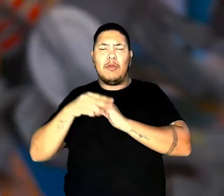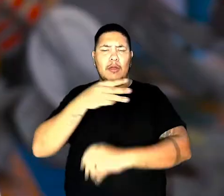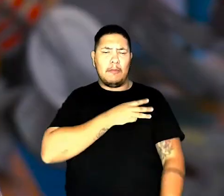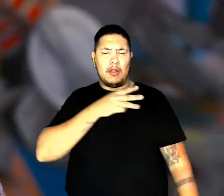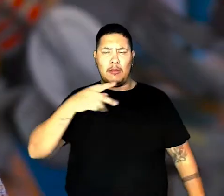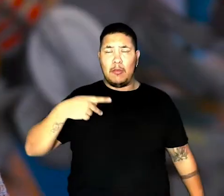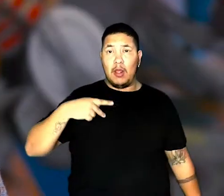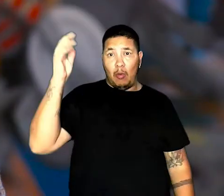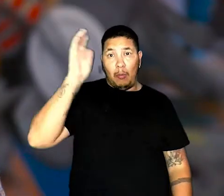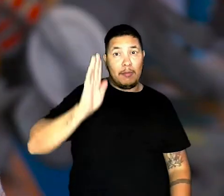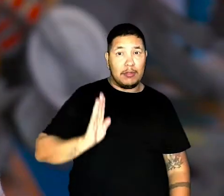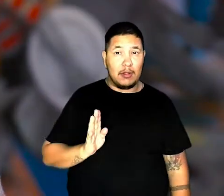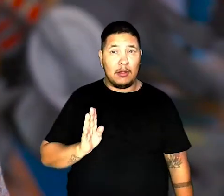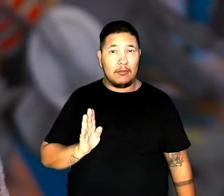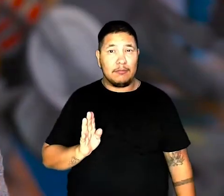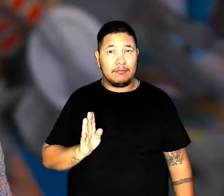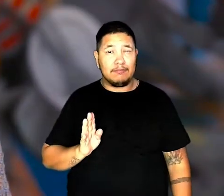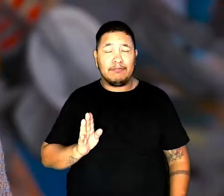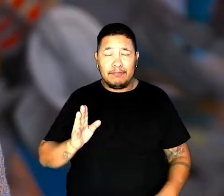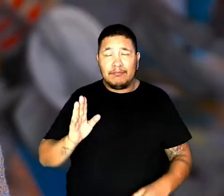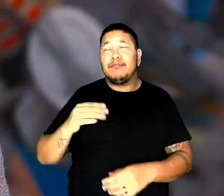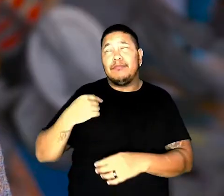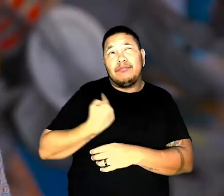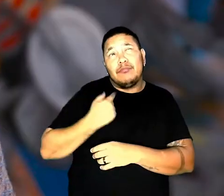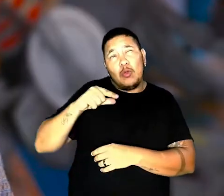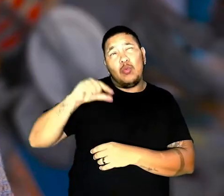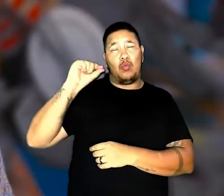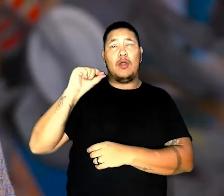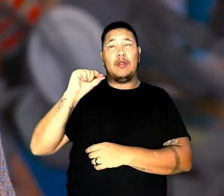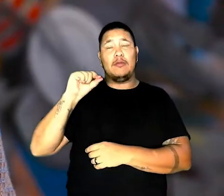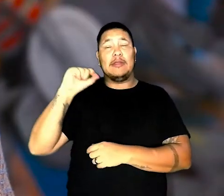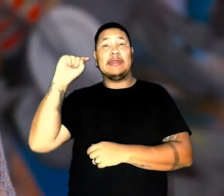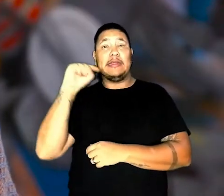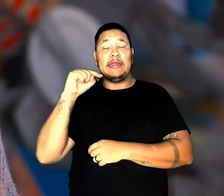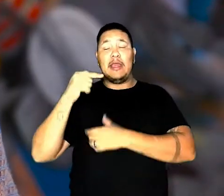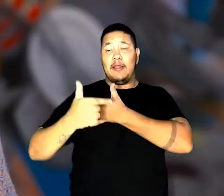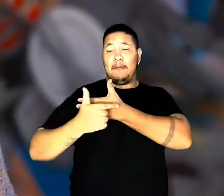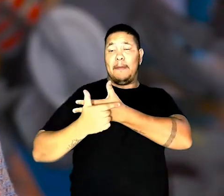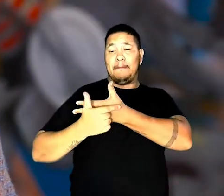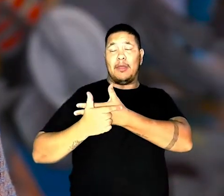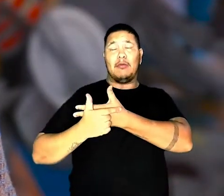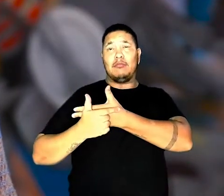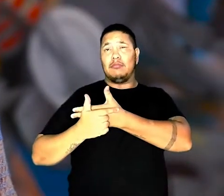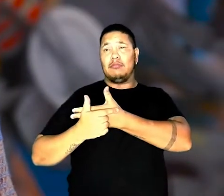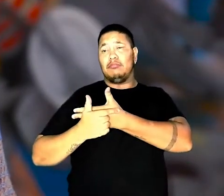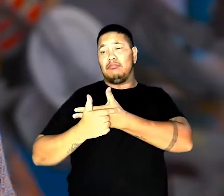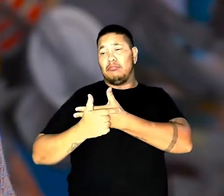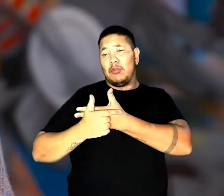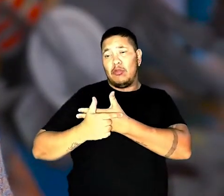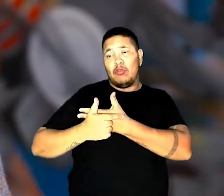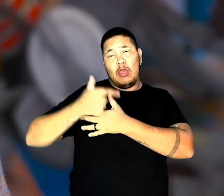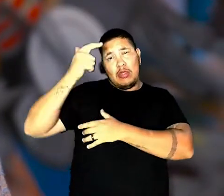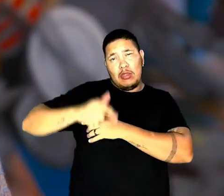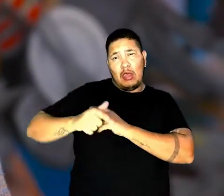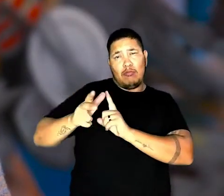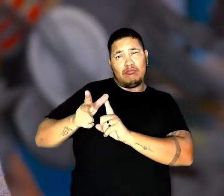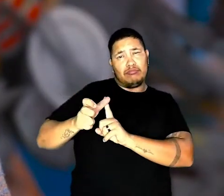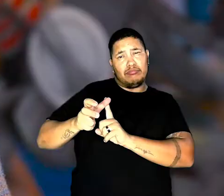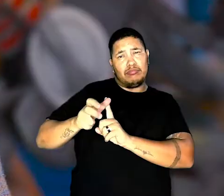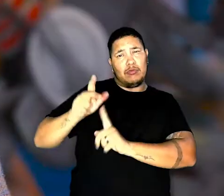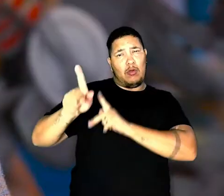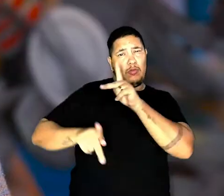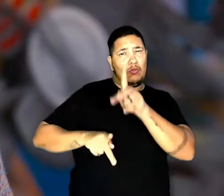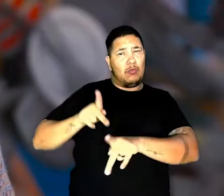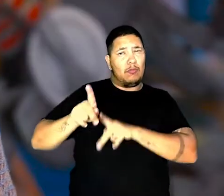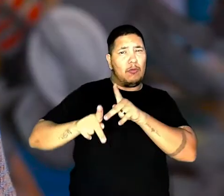Ministério Público brasileiro, então, se optou em que essa função de ouvidor